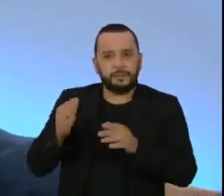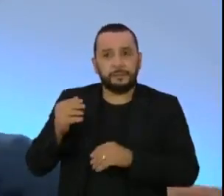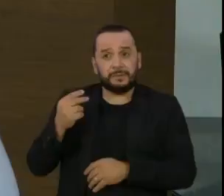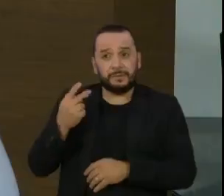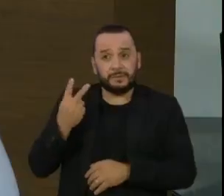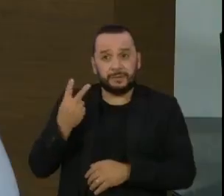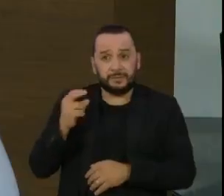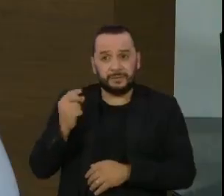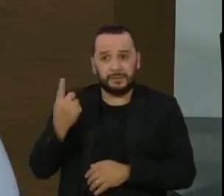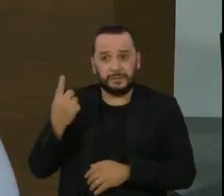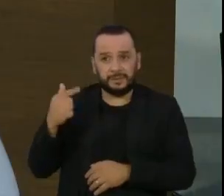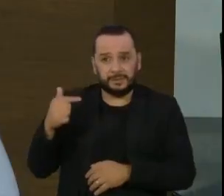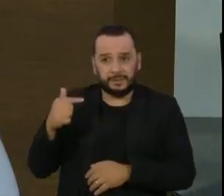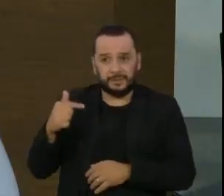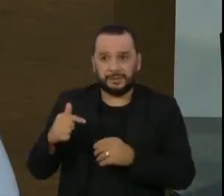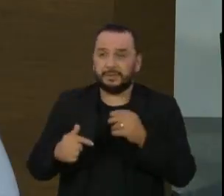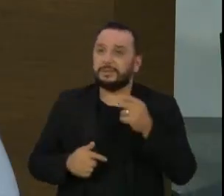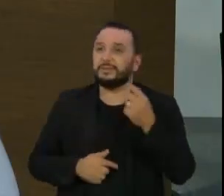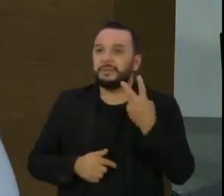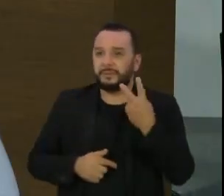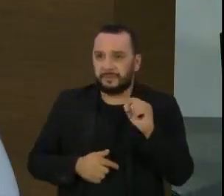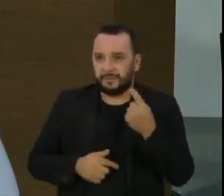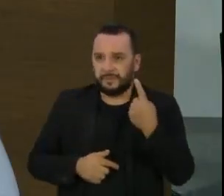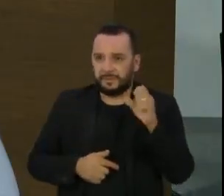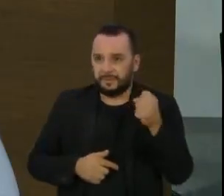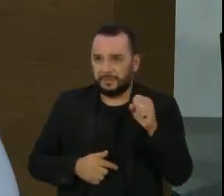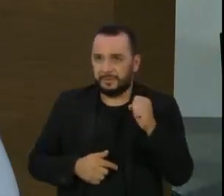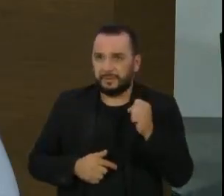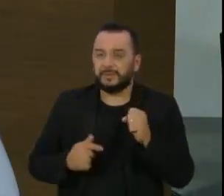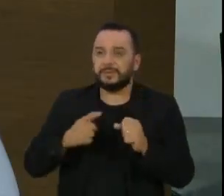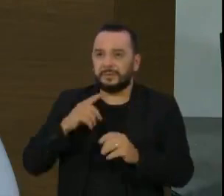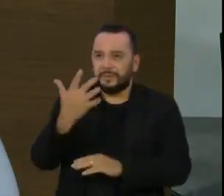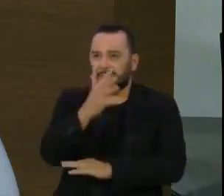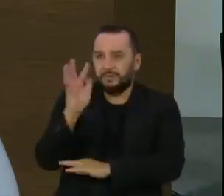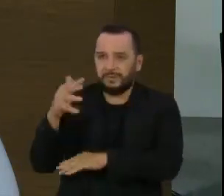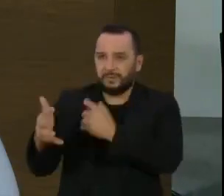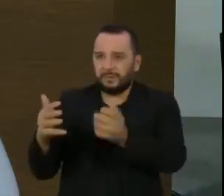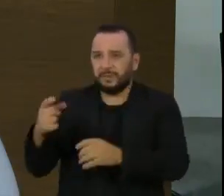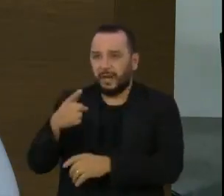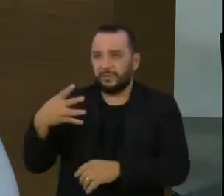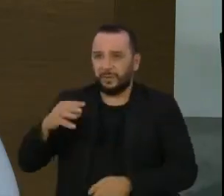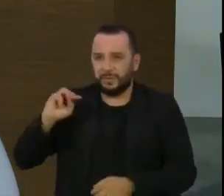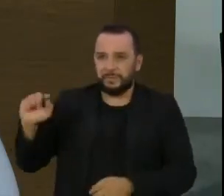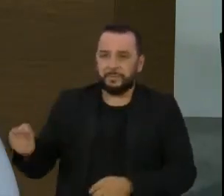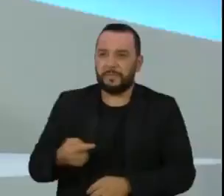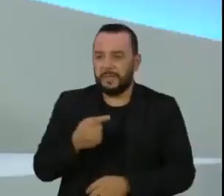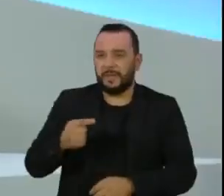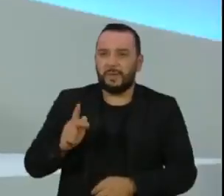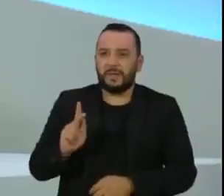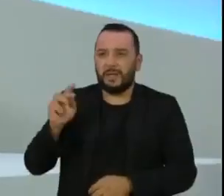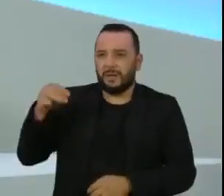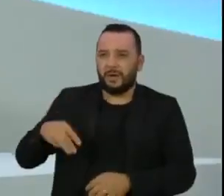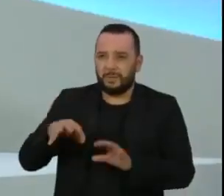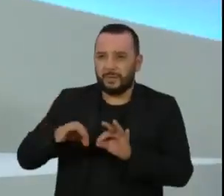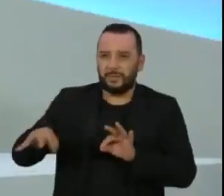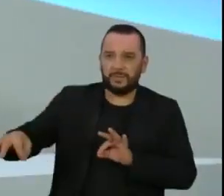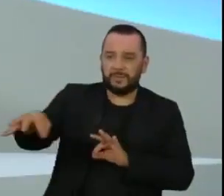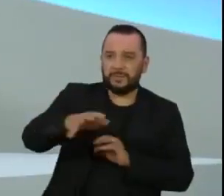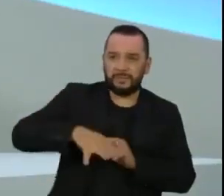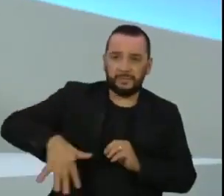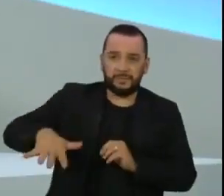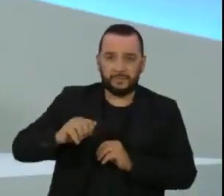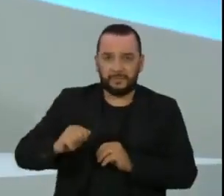2017 e 2018, desmatou-se 14 mil quilômetros quadrados. Nesses dois primeiros anos,